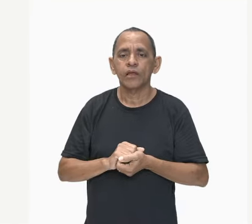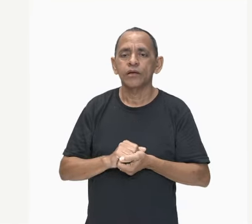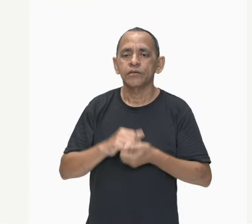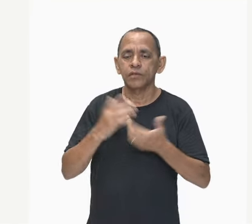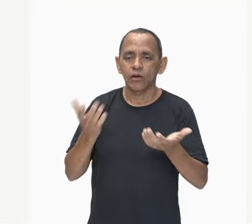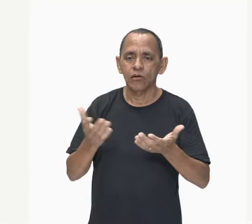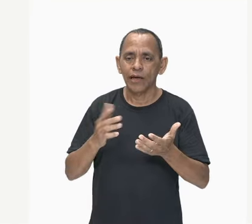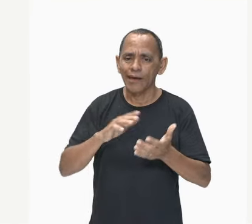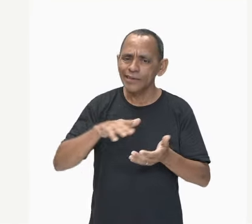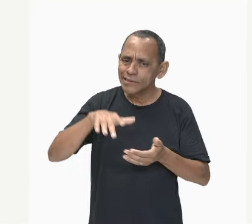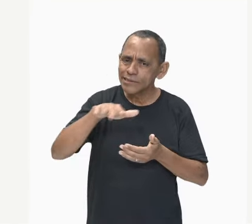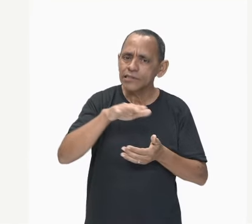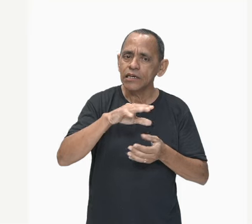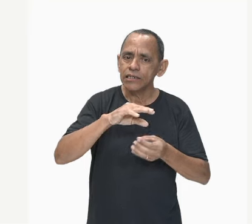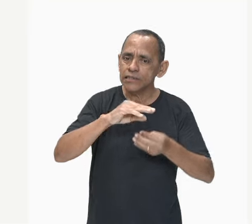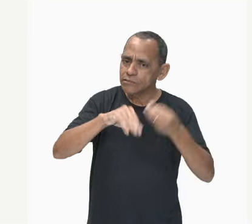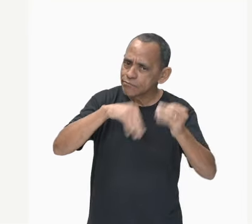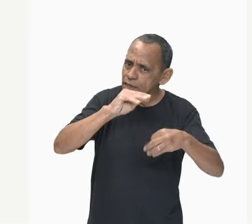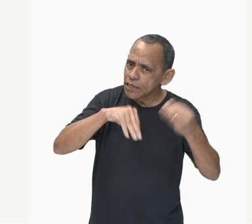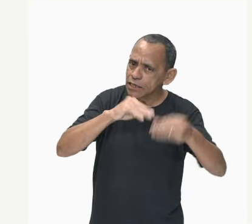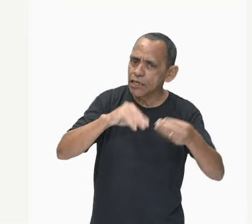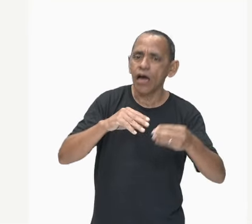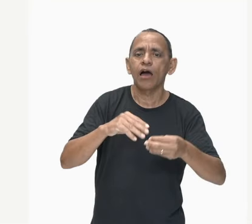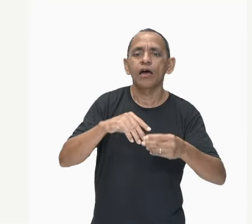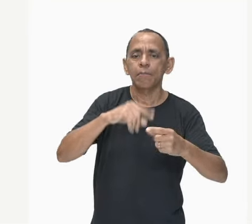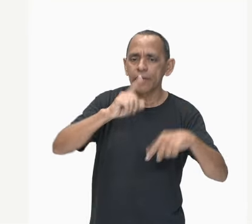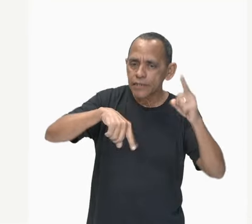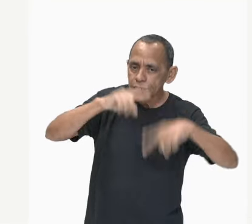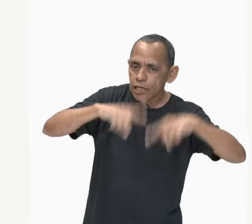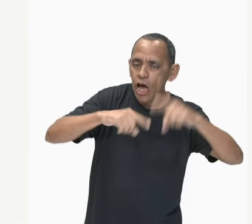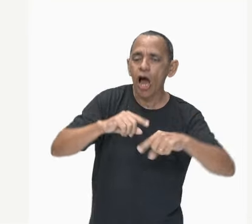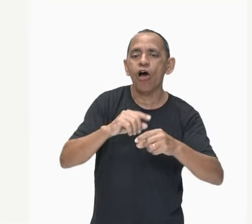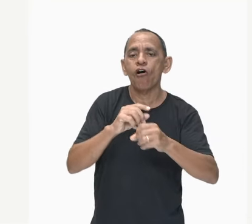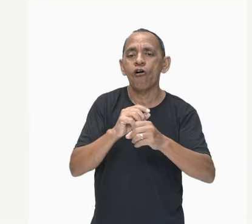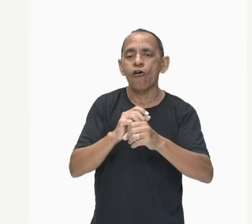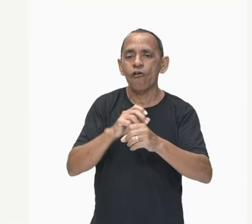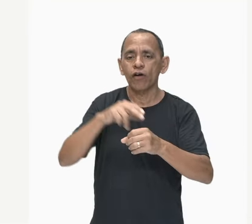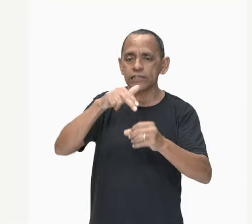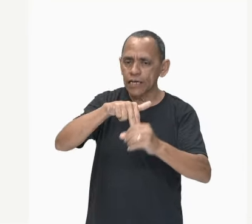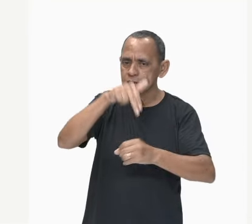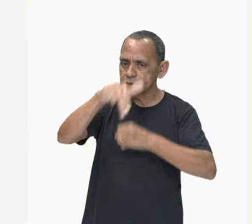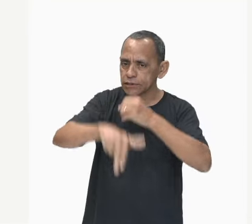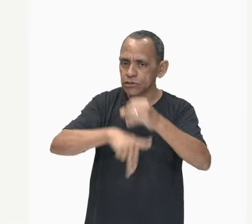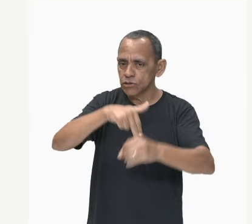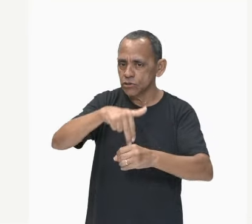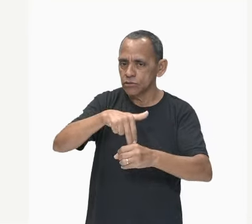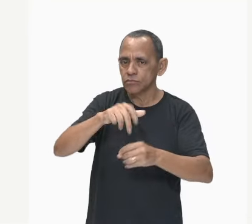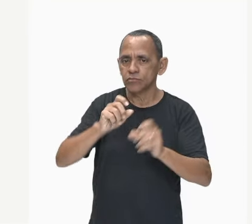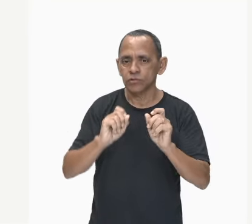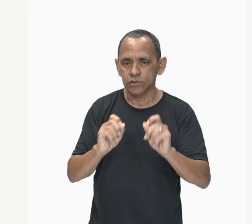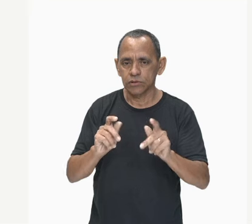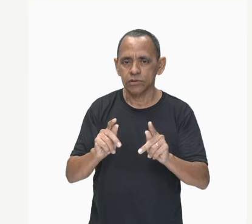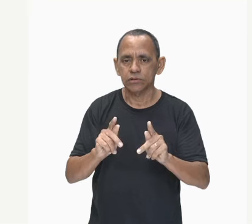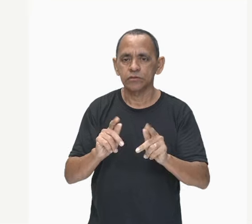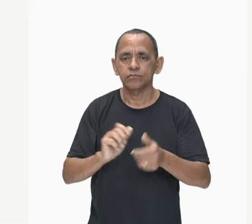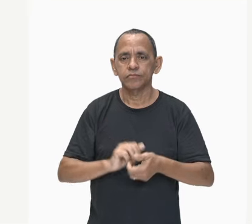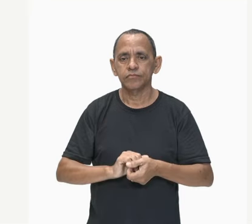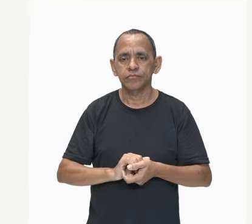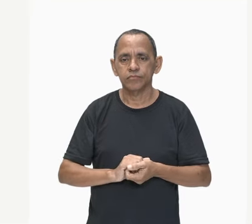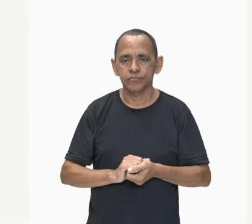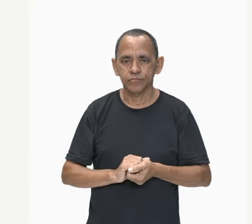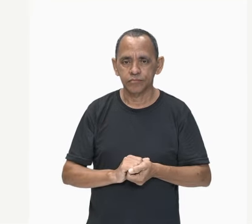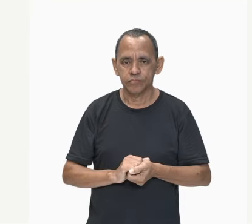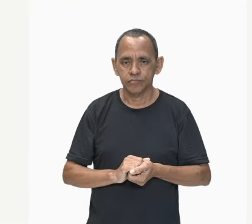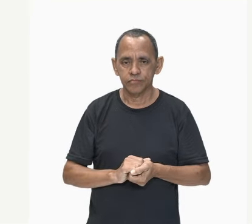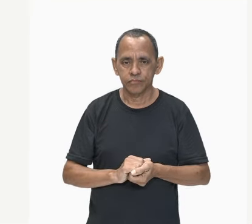ele cedeu elétrons. Se o corpo negativo, número de prótons menor que o número de